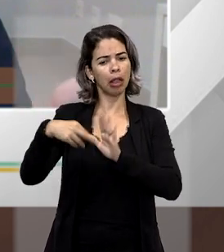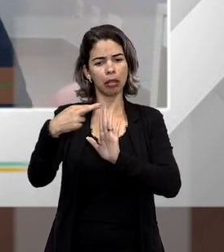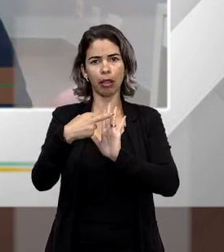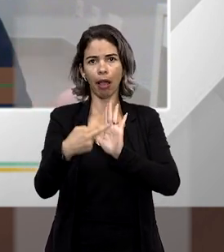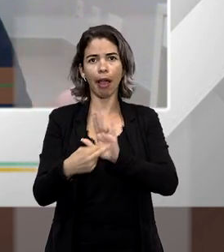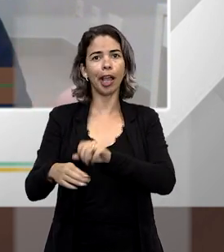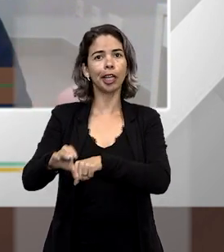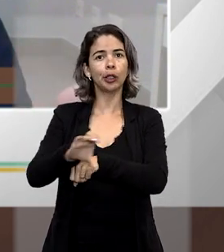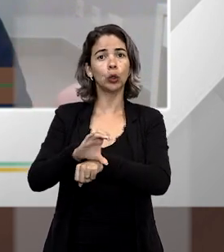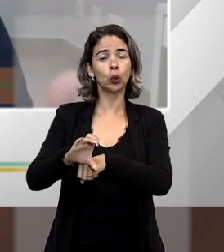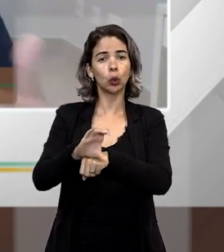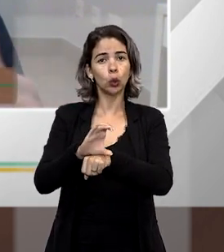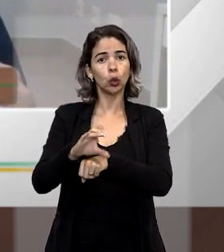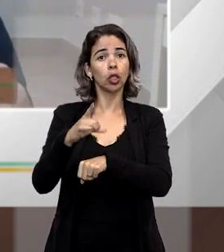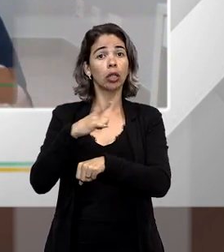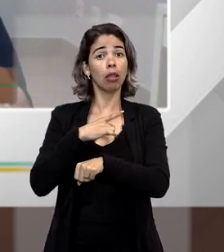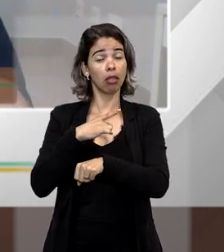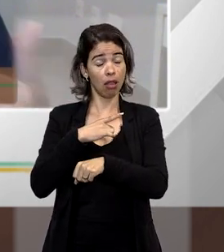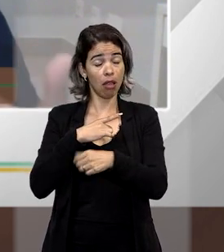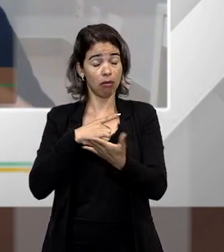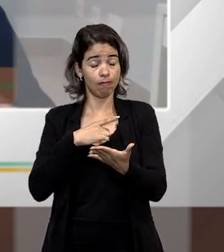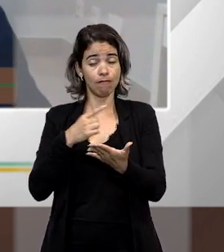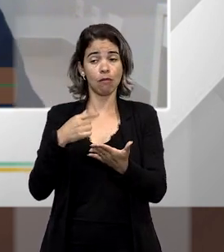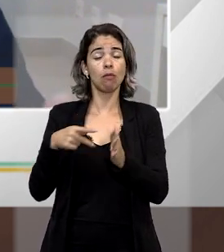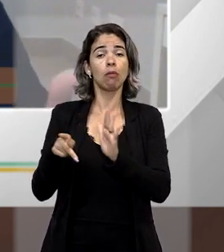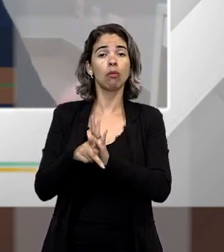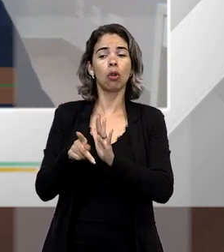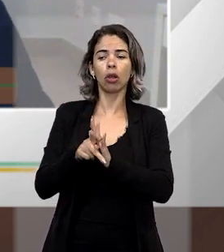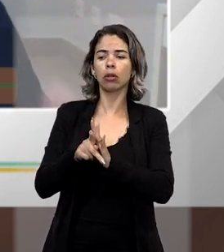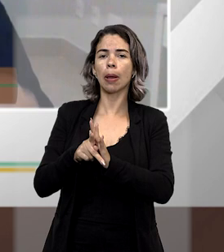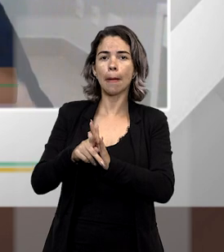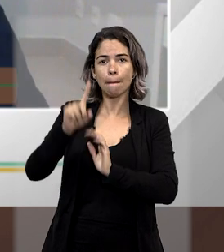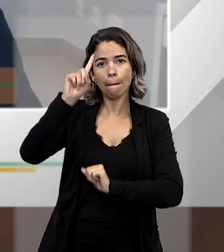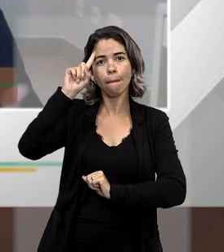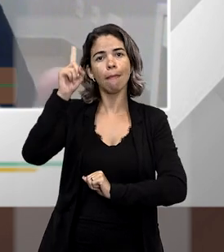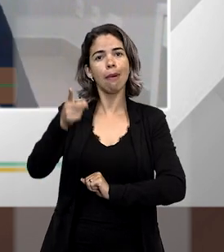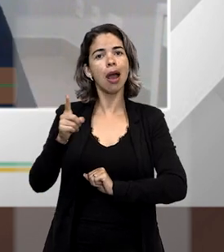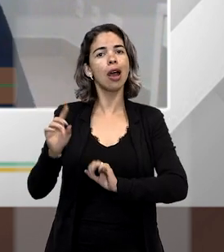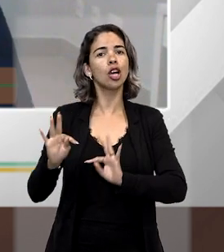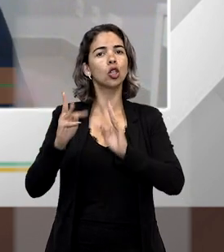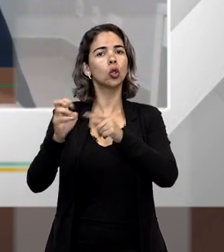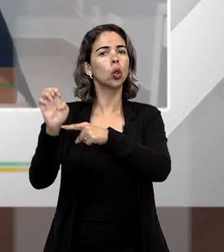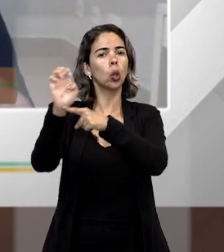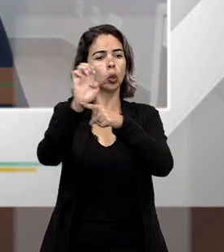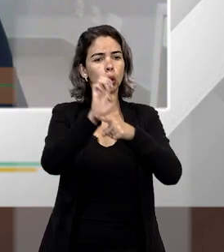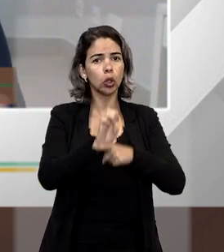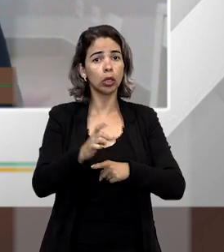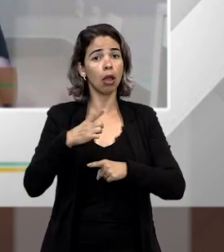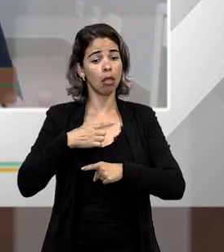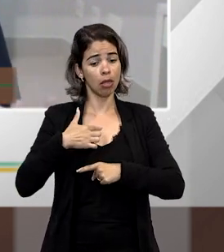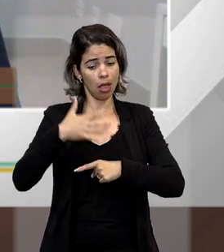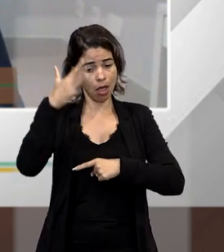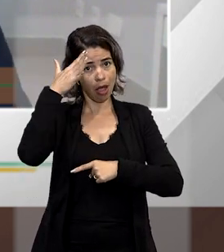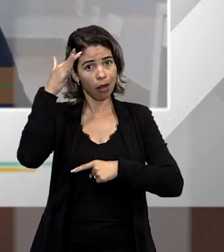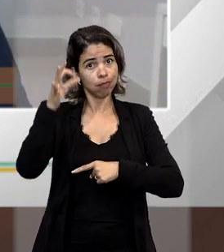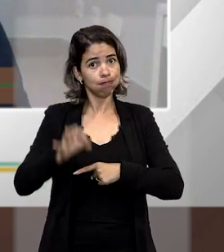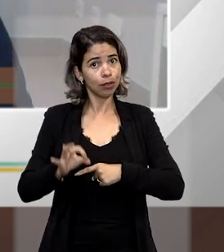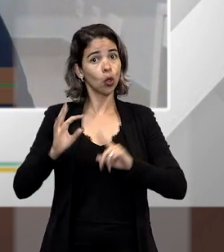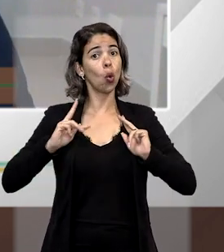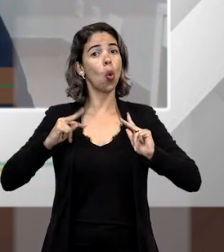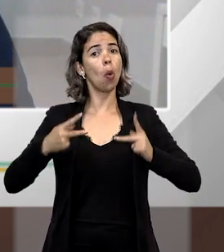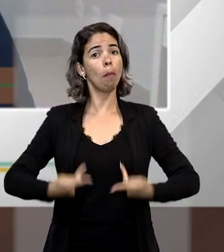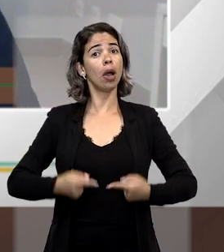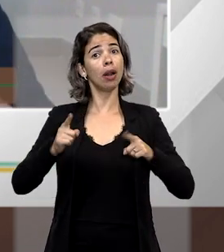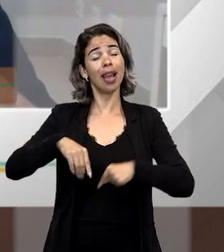constitucionais modernos, de modo, inclusive, a impor a todos os Estados o respeito à dignidade da pessoa humana, dentre tantos outros direitos